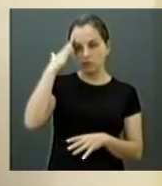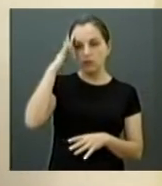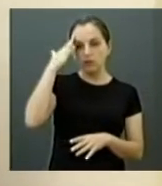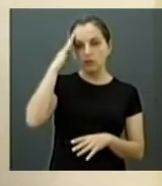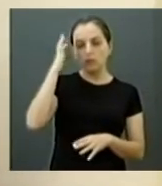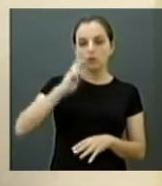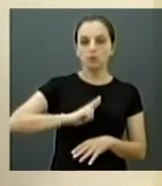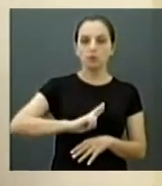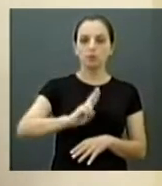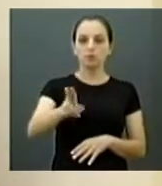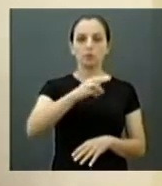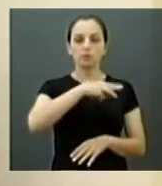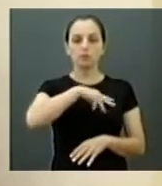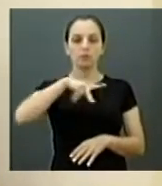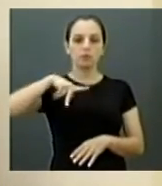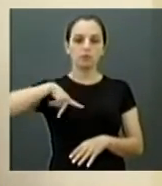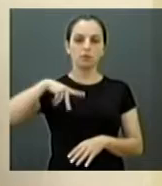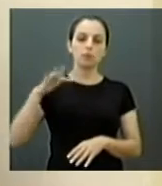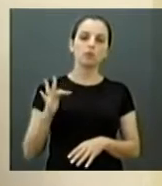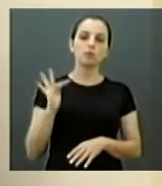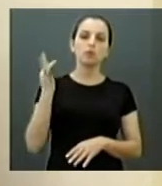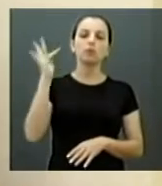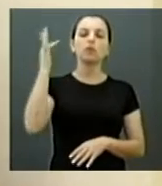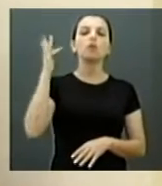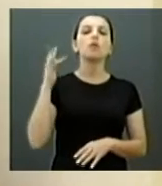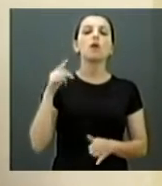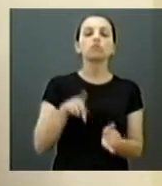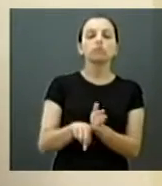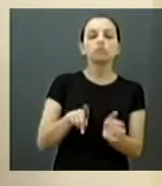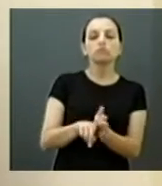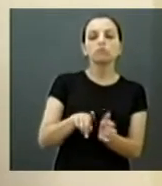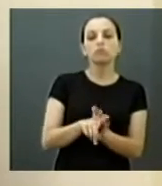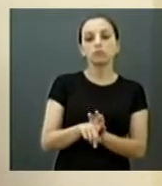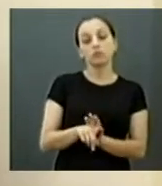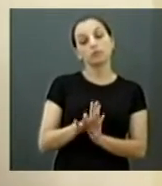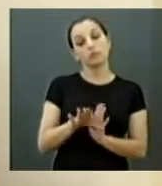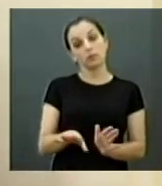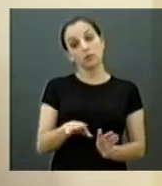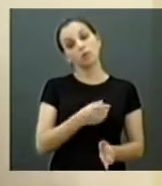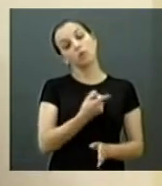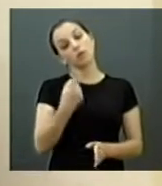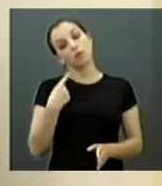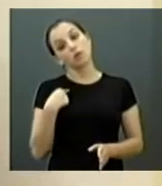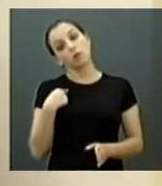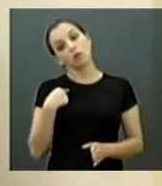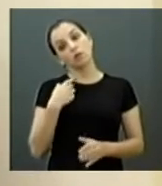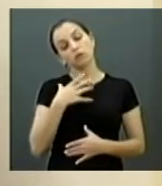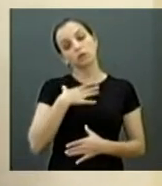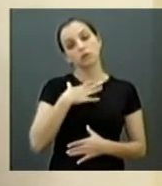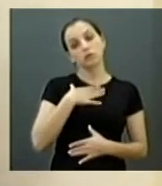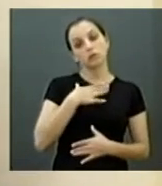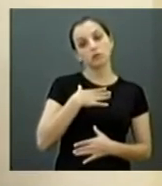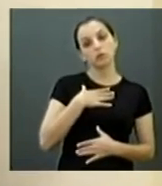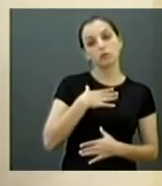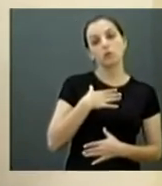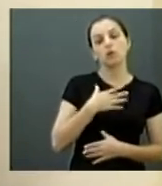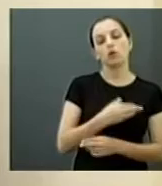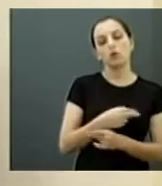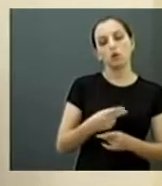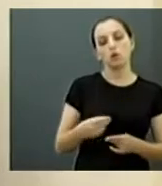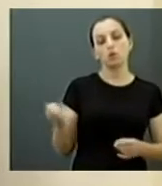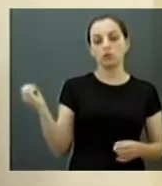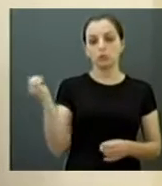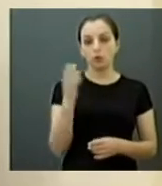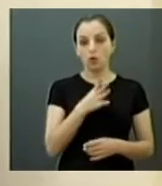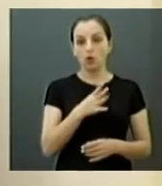representação no Ministério Público Federal para investigar o caso. Então, da nossa parte, a não ser que haja algum fato novo que